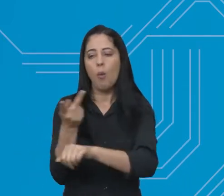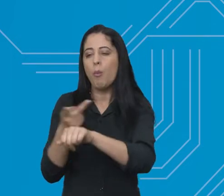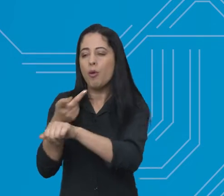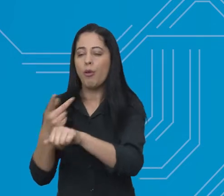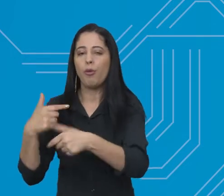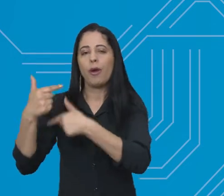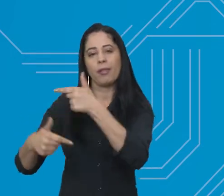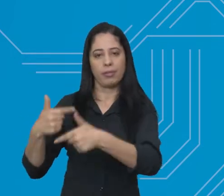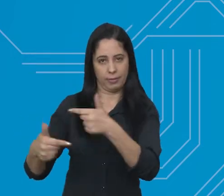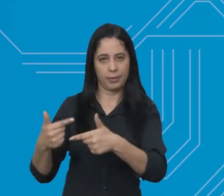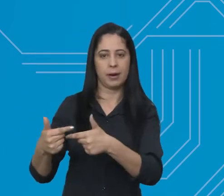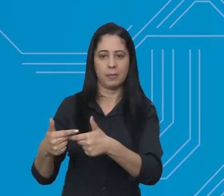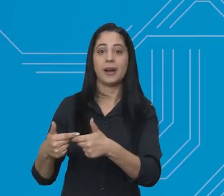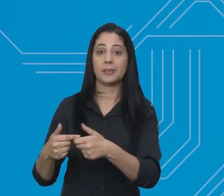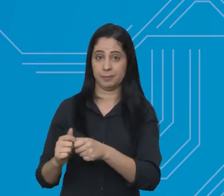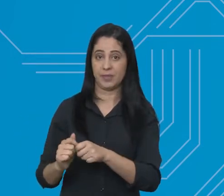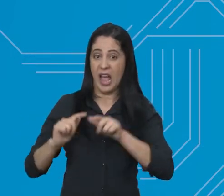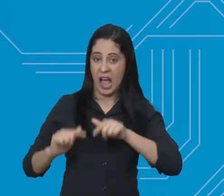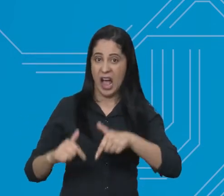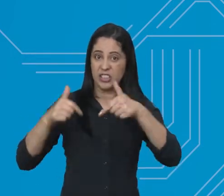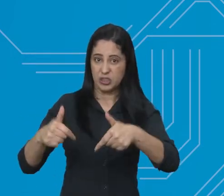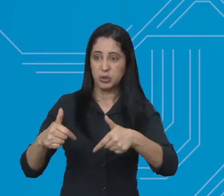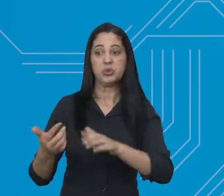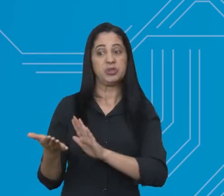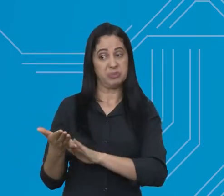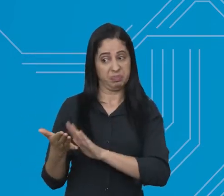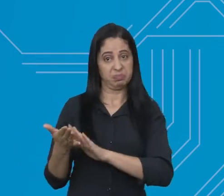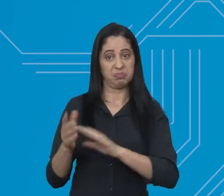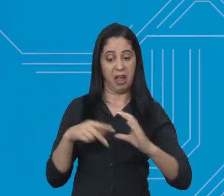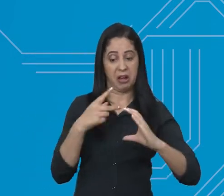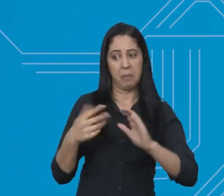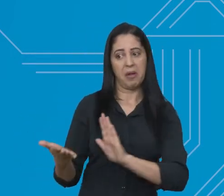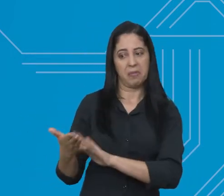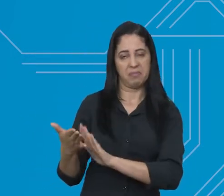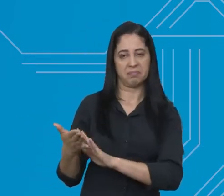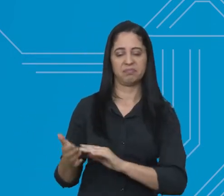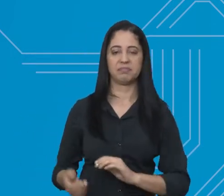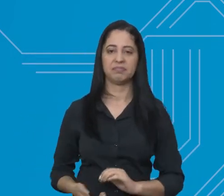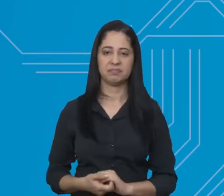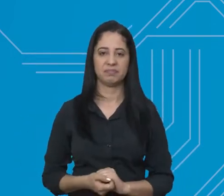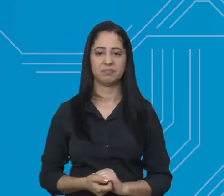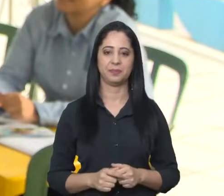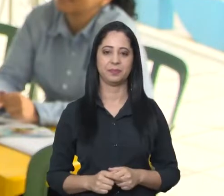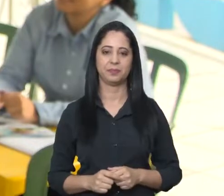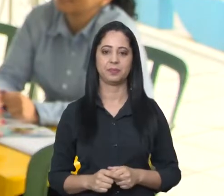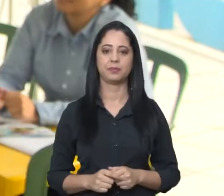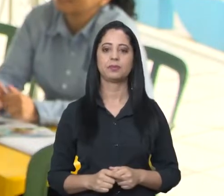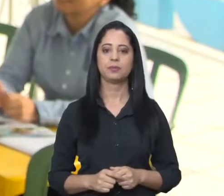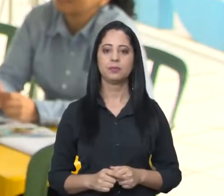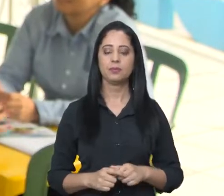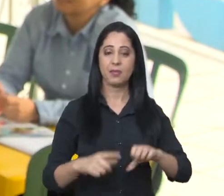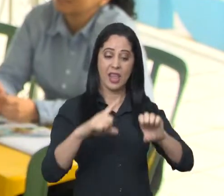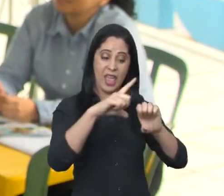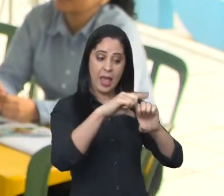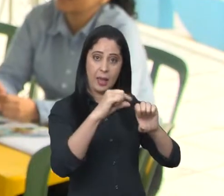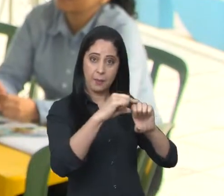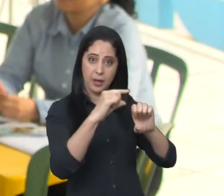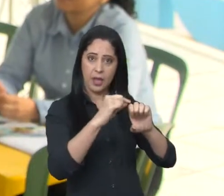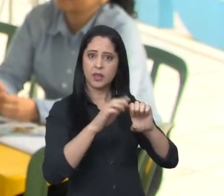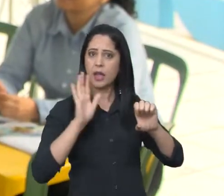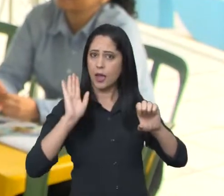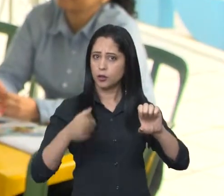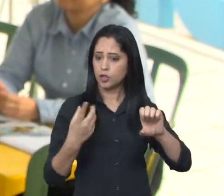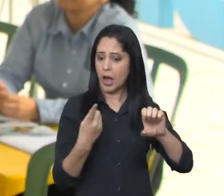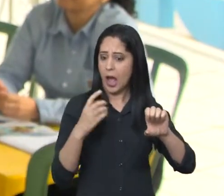aquela tão importante vaga de emprego. A ação recebe o reconhecimento da Câmara. Microempresário há 10 anos,